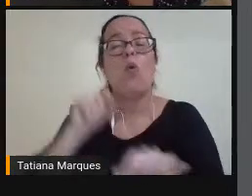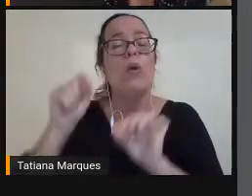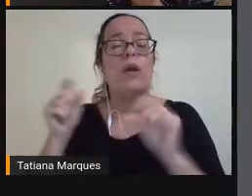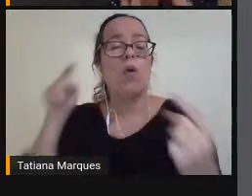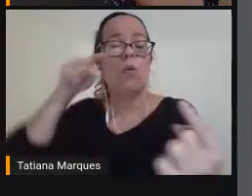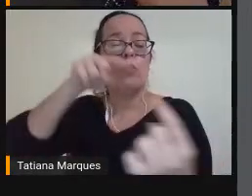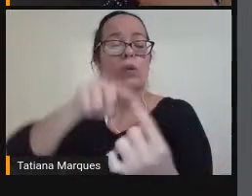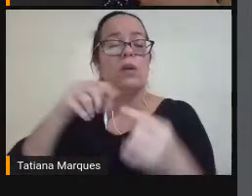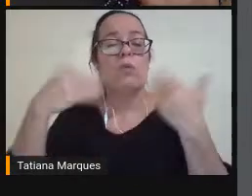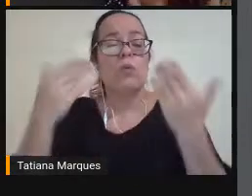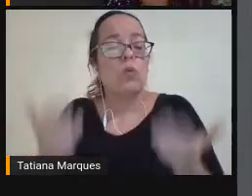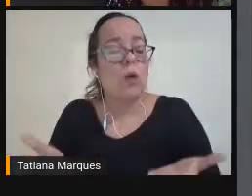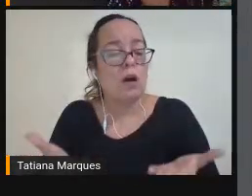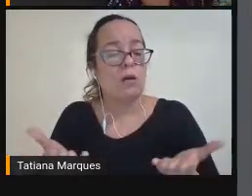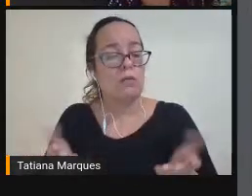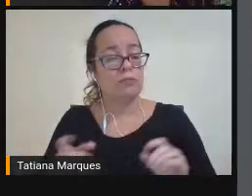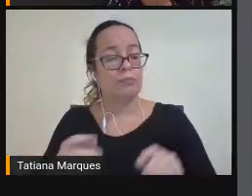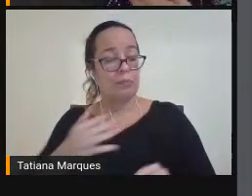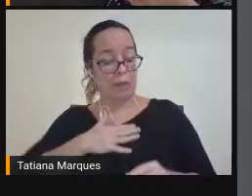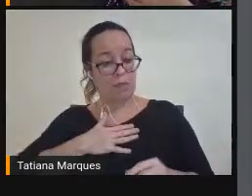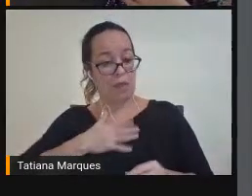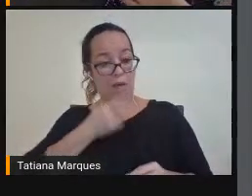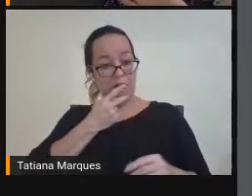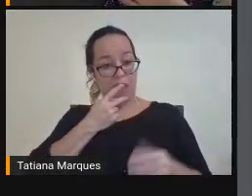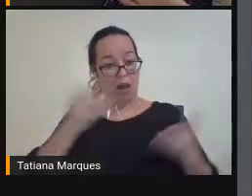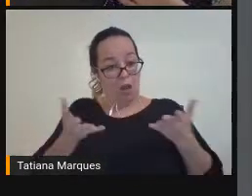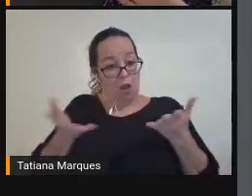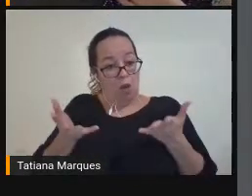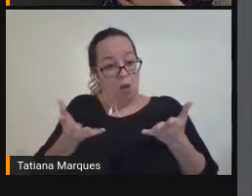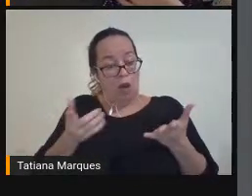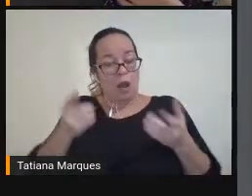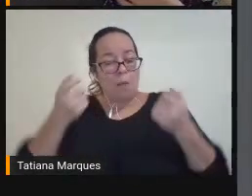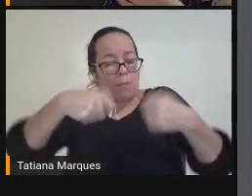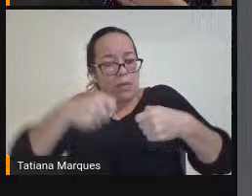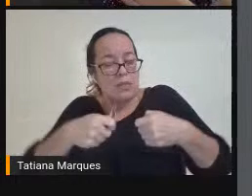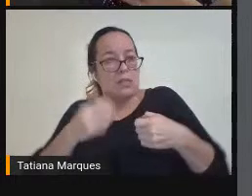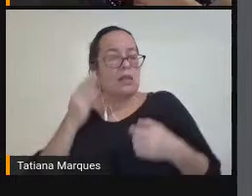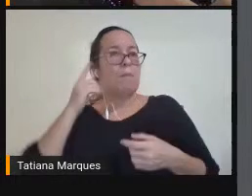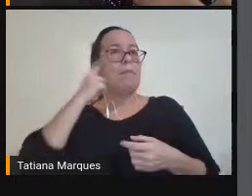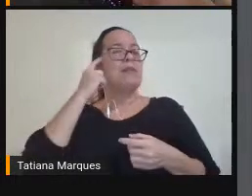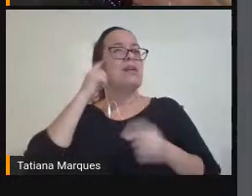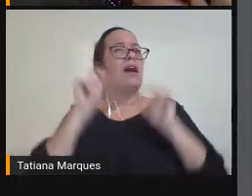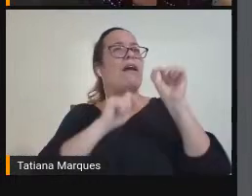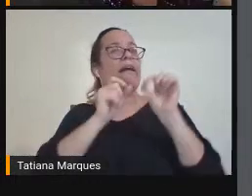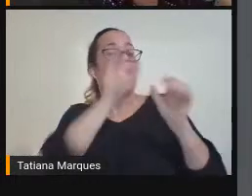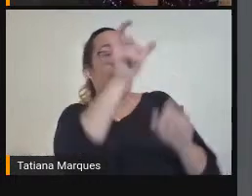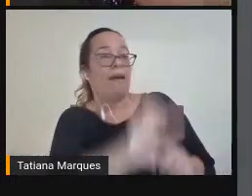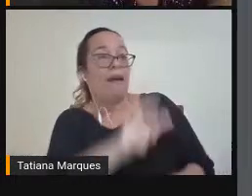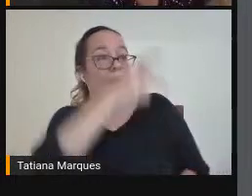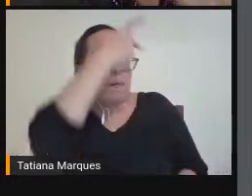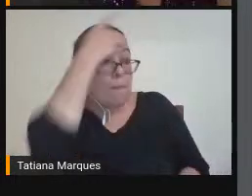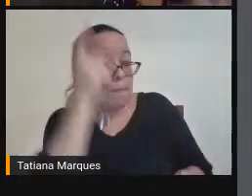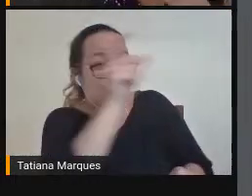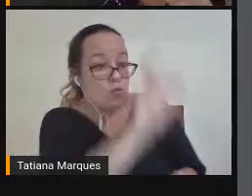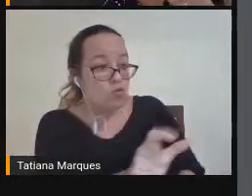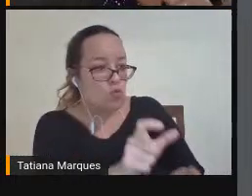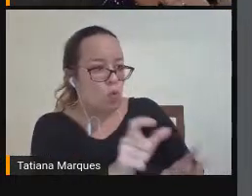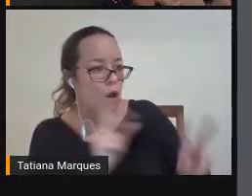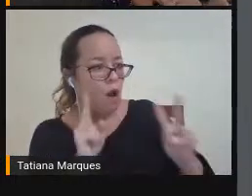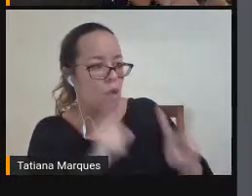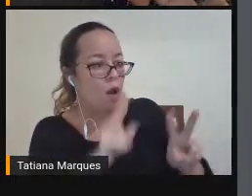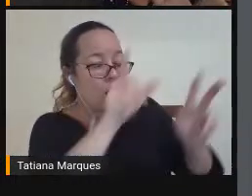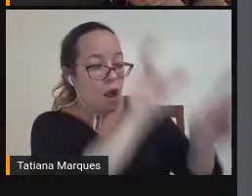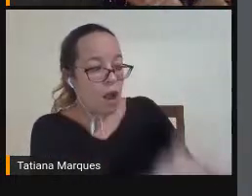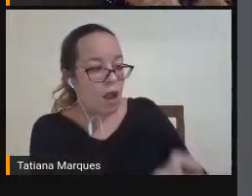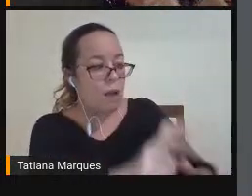Então A minha Fala Ela tem Que levar Em conta A perspectiva De vocês